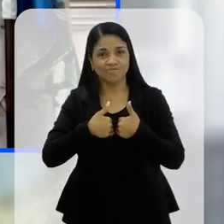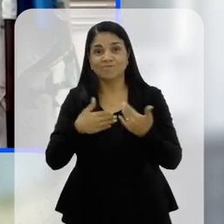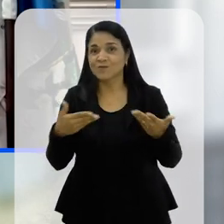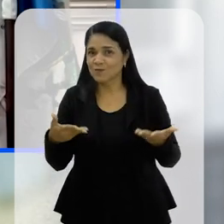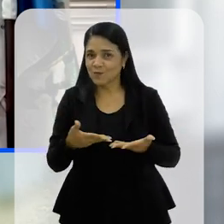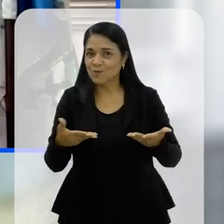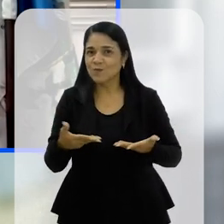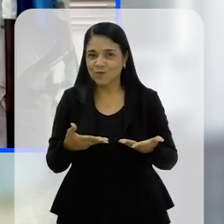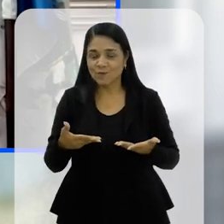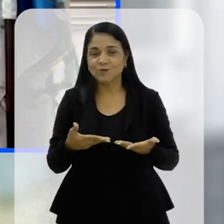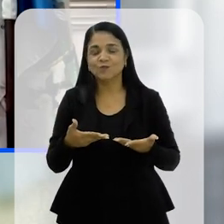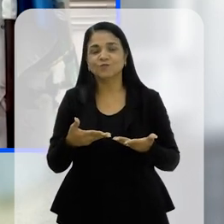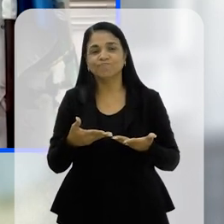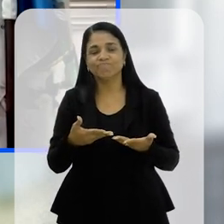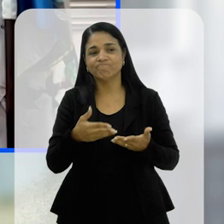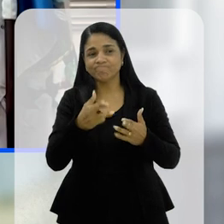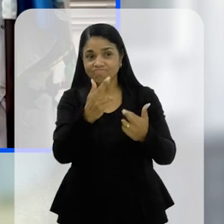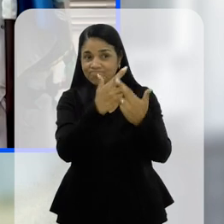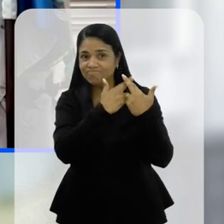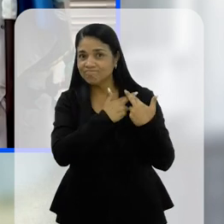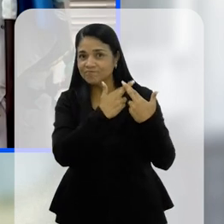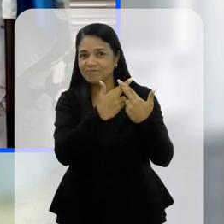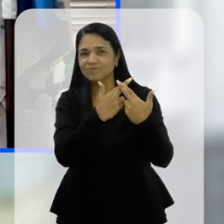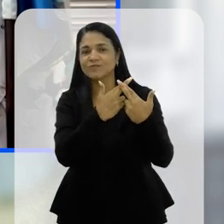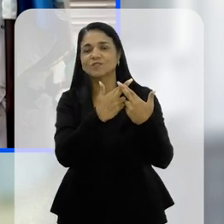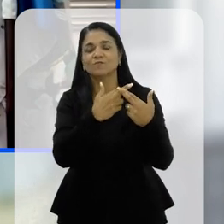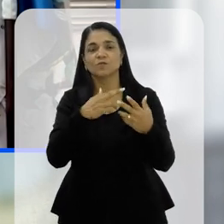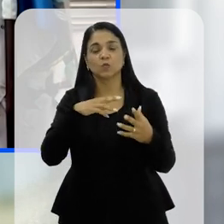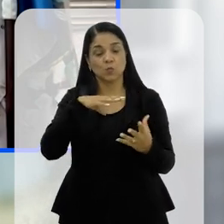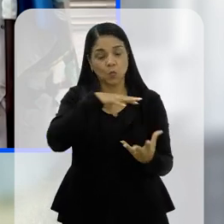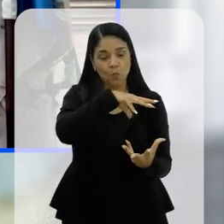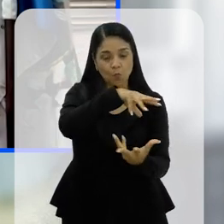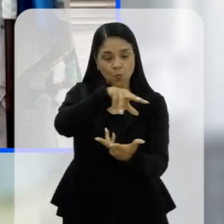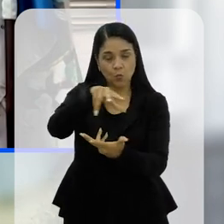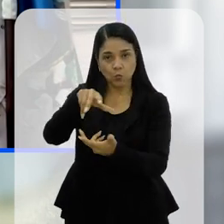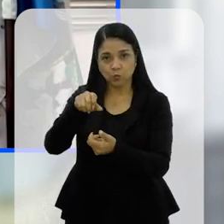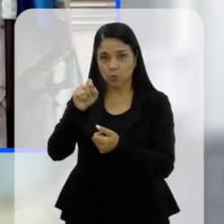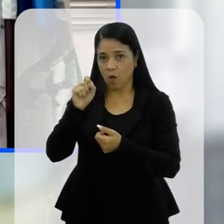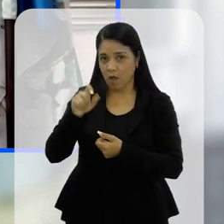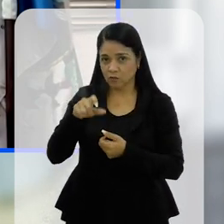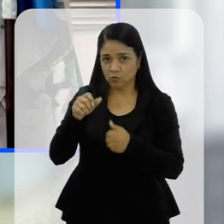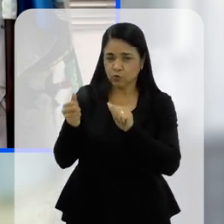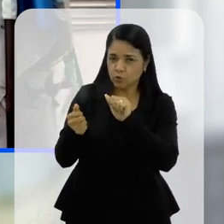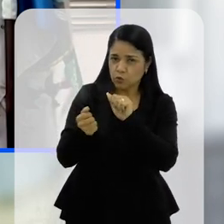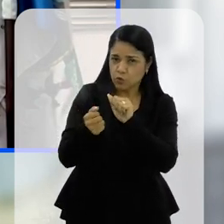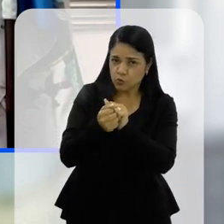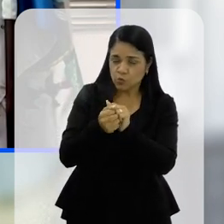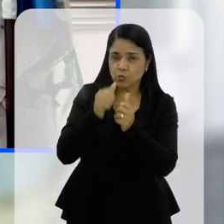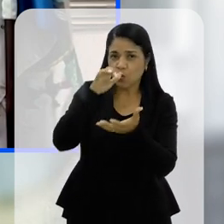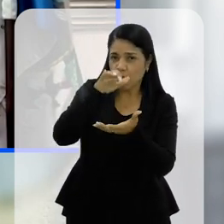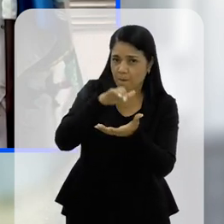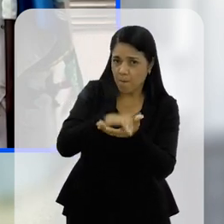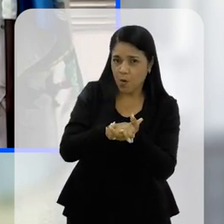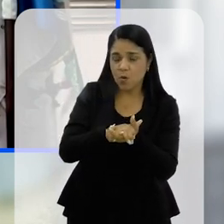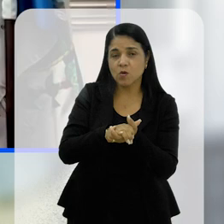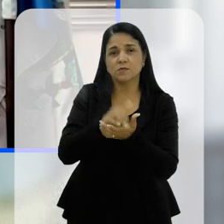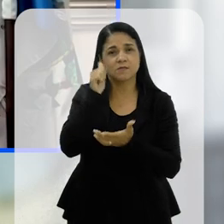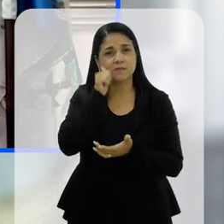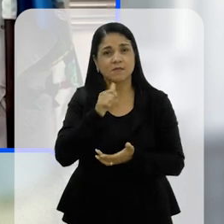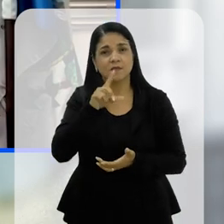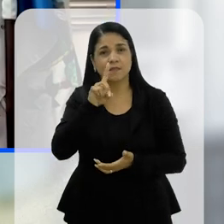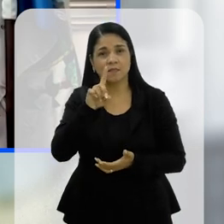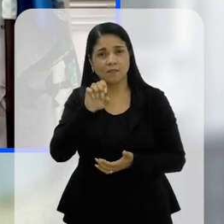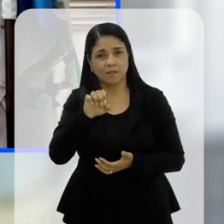Por isso que ele hoje é um grande responsável por esse mundo azul, junto com a esposa Denise,